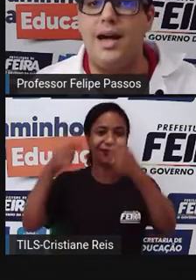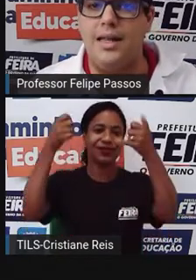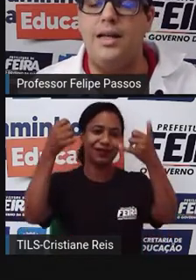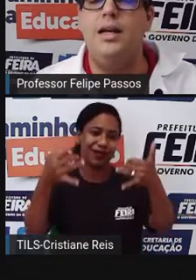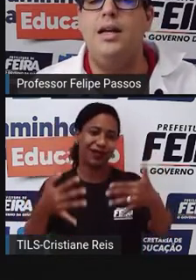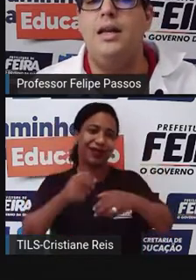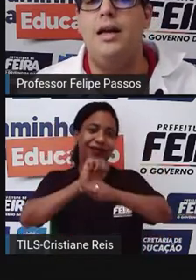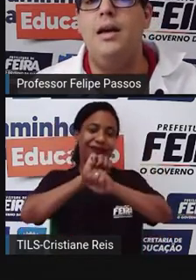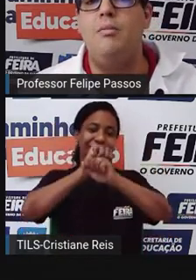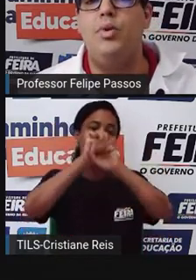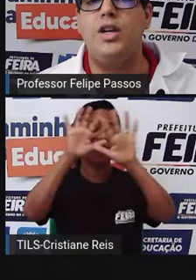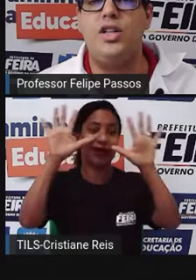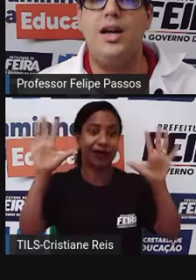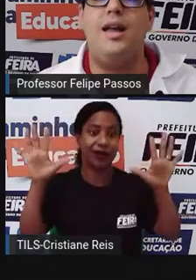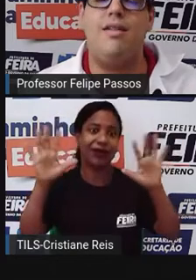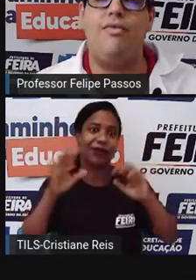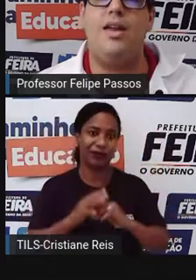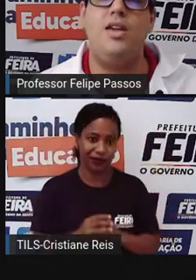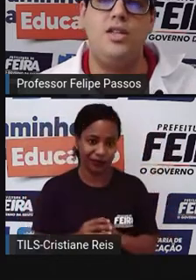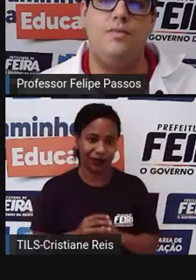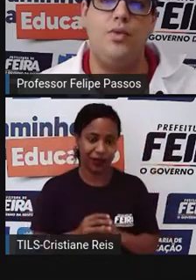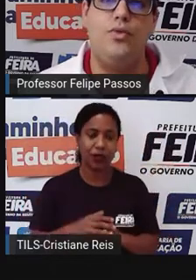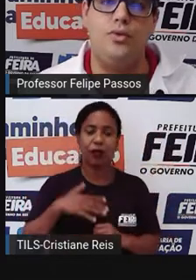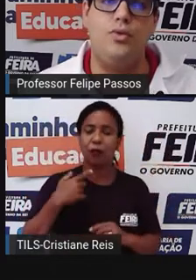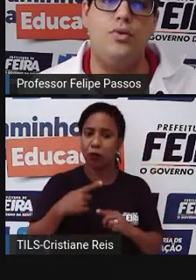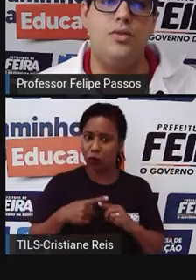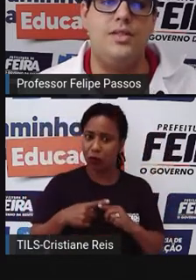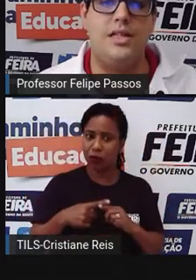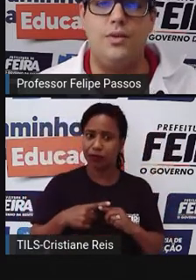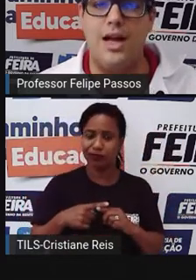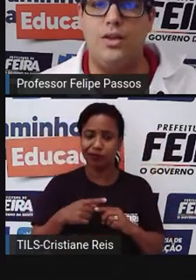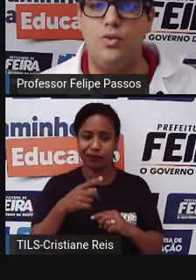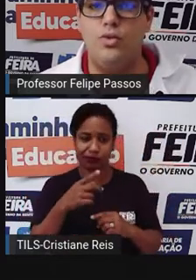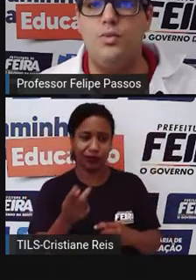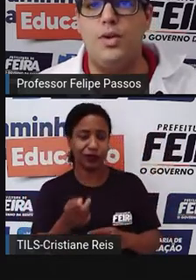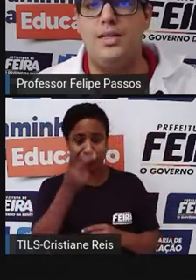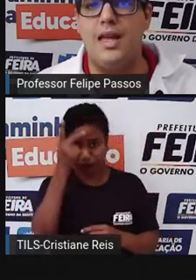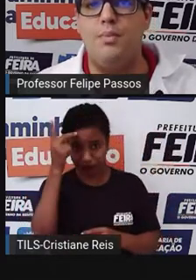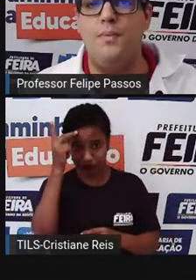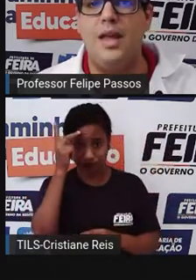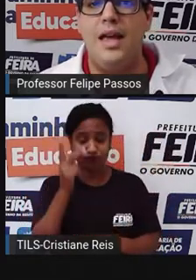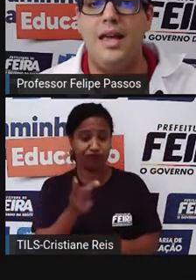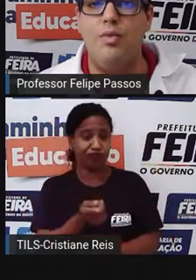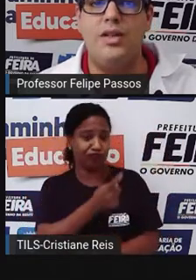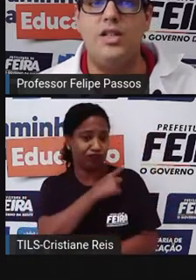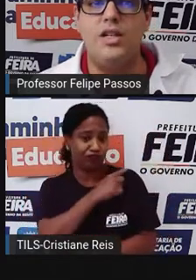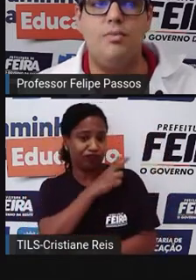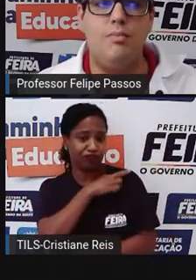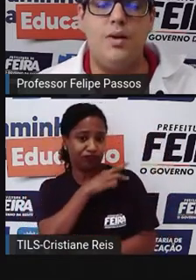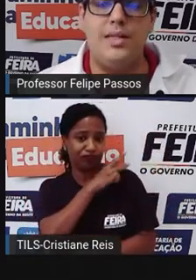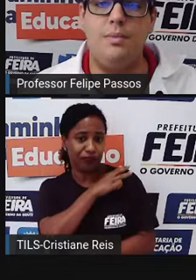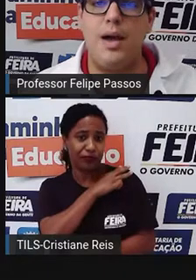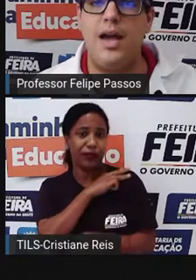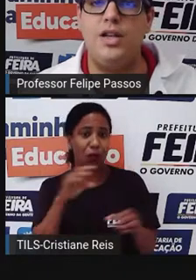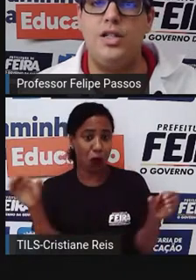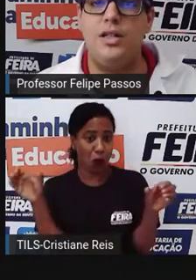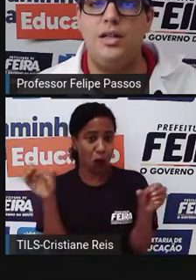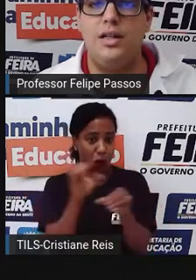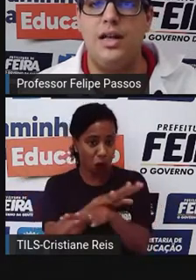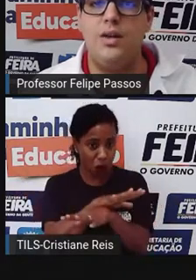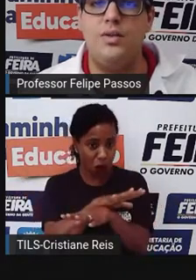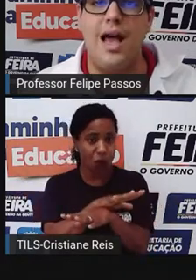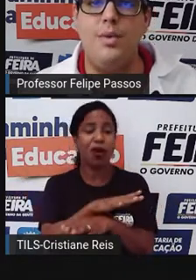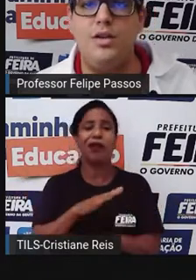mais aplicada. Porque chega lá na frente, no futuro, quando vocês forem adultos, por exemplo, e muita gente meio que se perde,